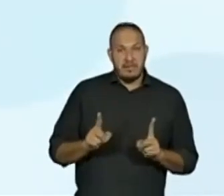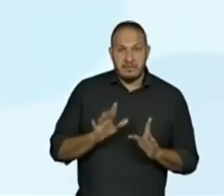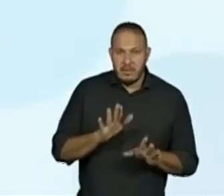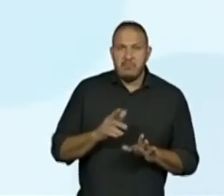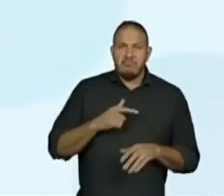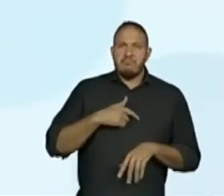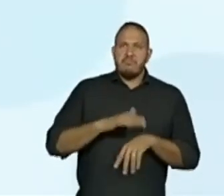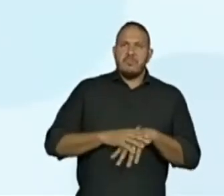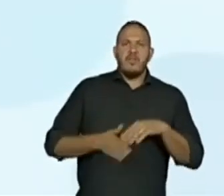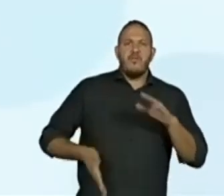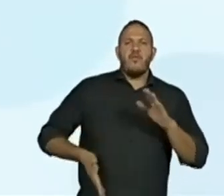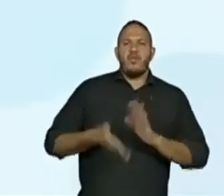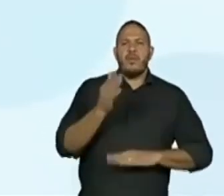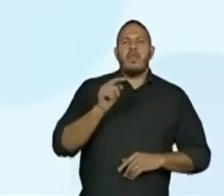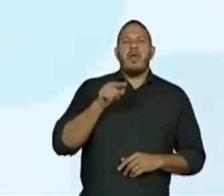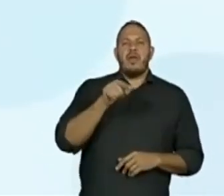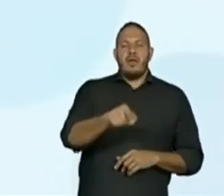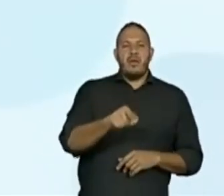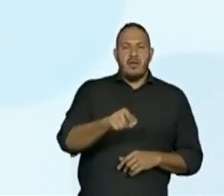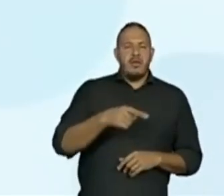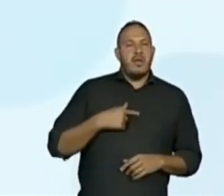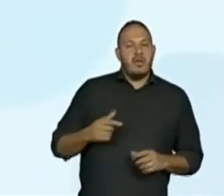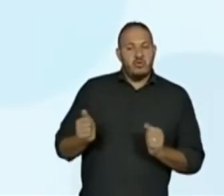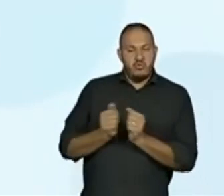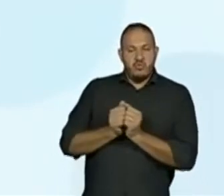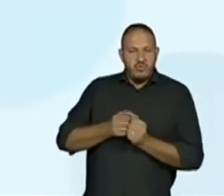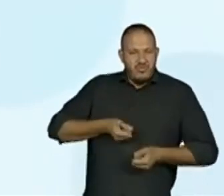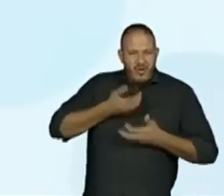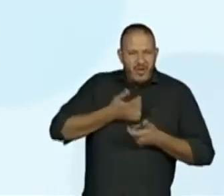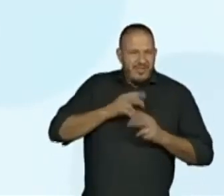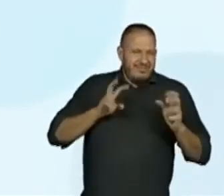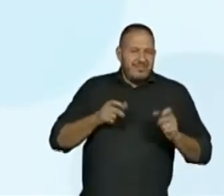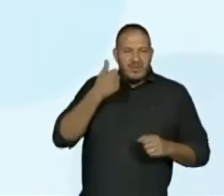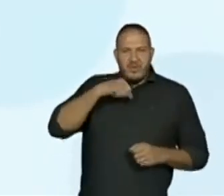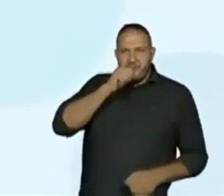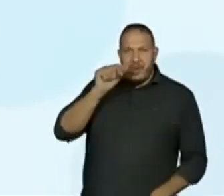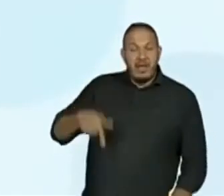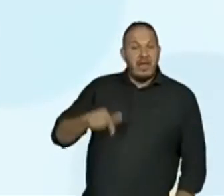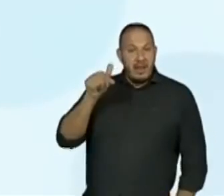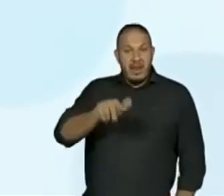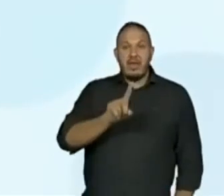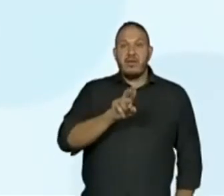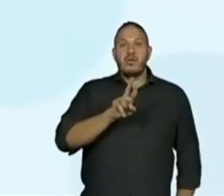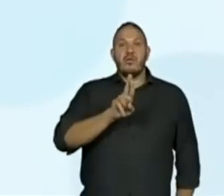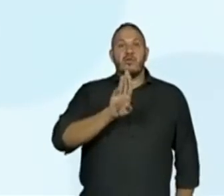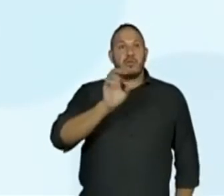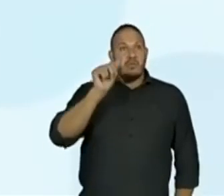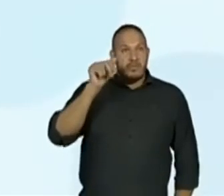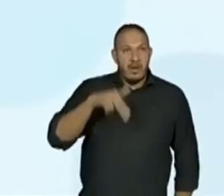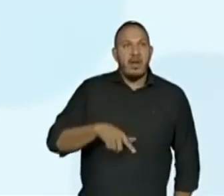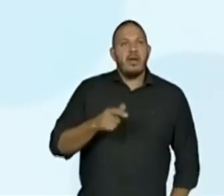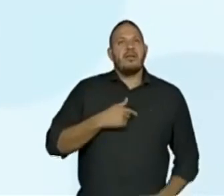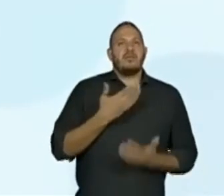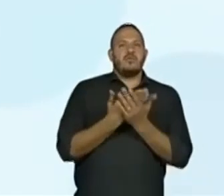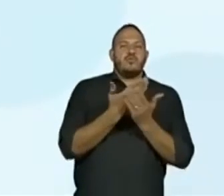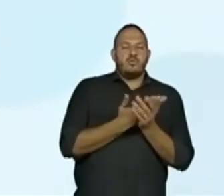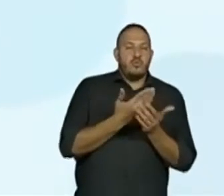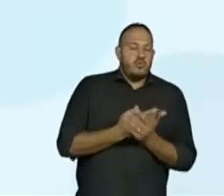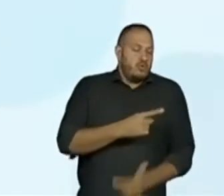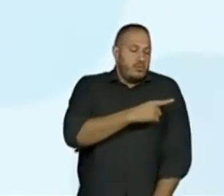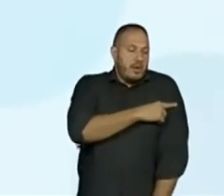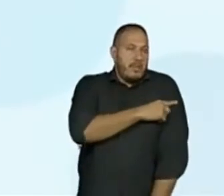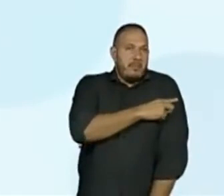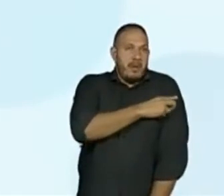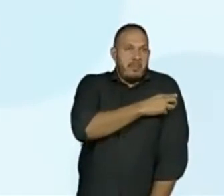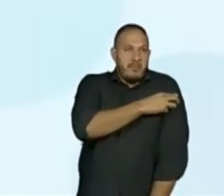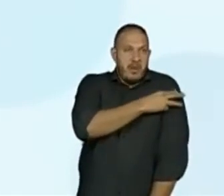Partiram para lá o futuro poeta e sua mãe. Foi em Durban que Fernando Pessoa cursou o primário